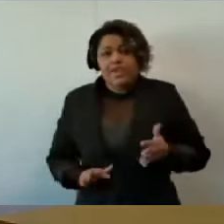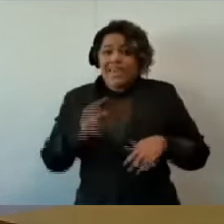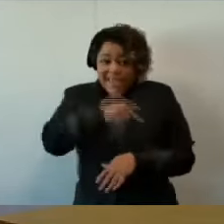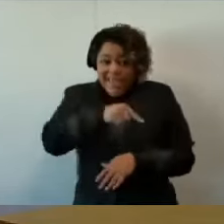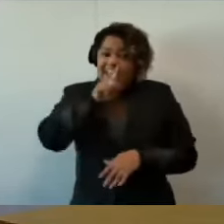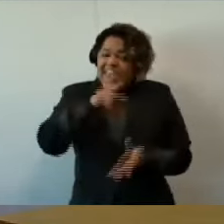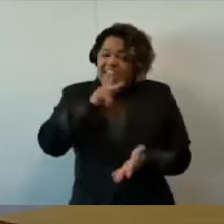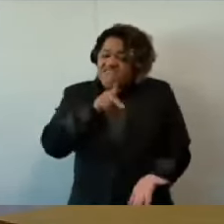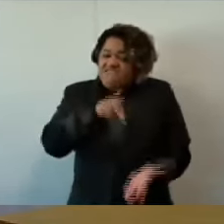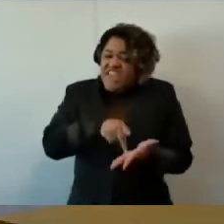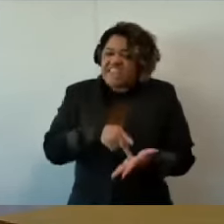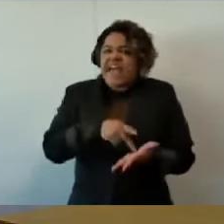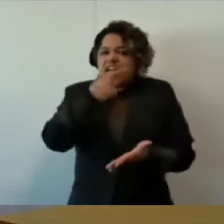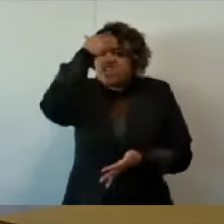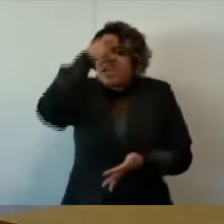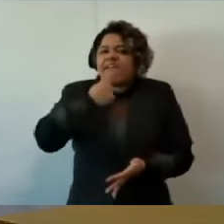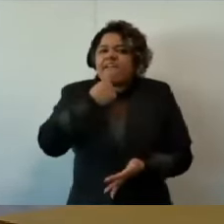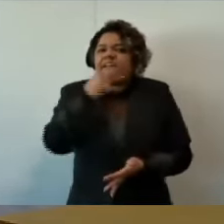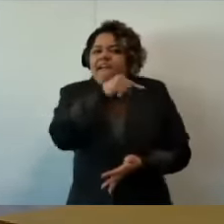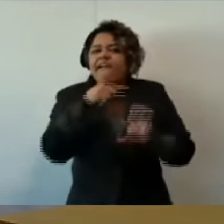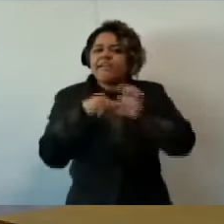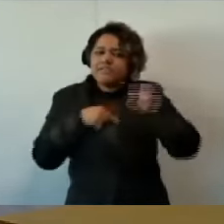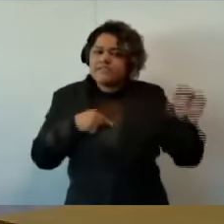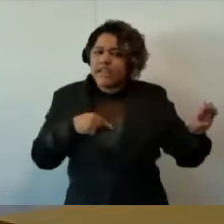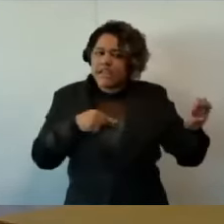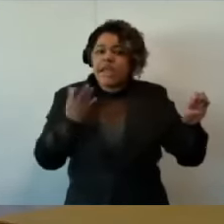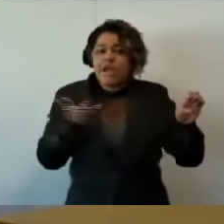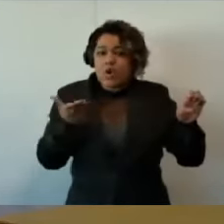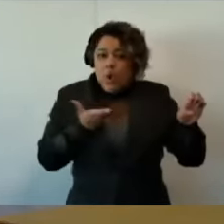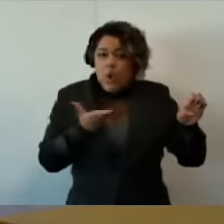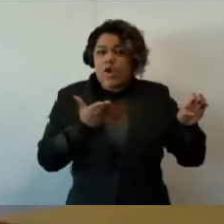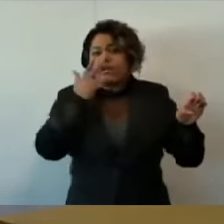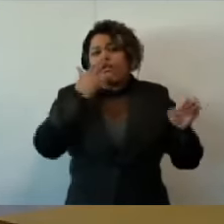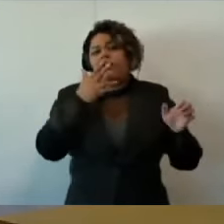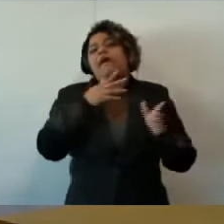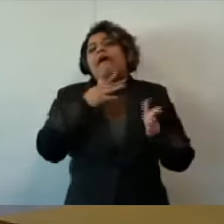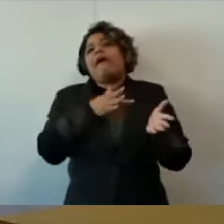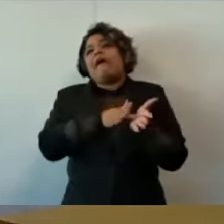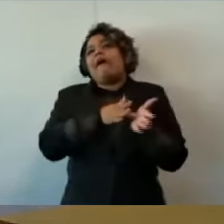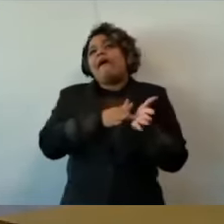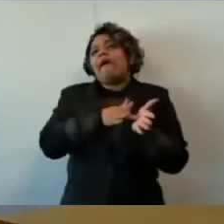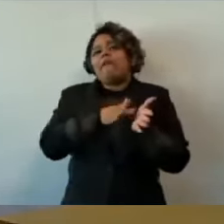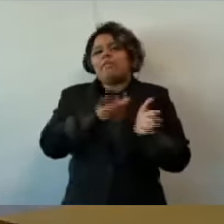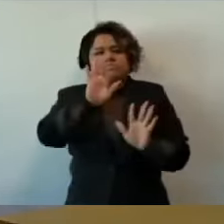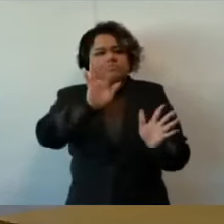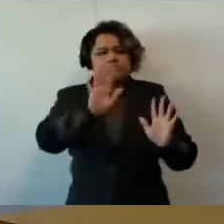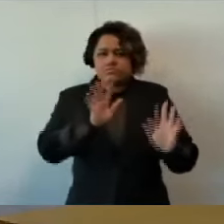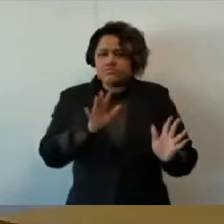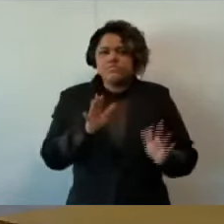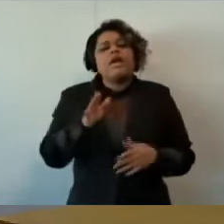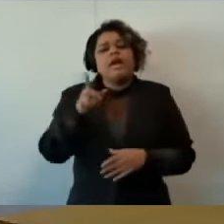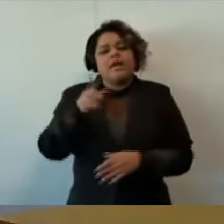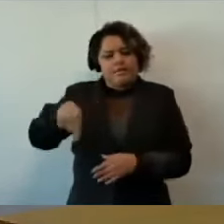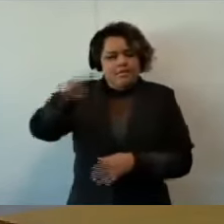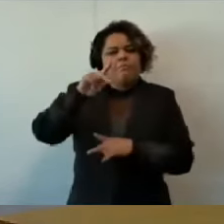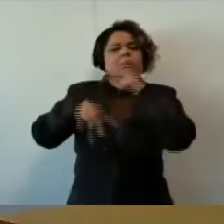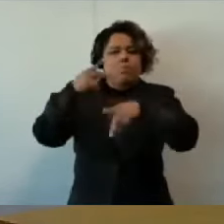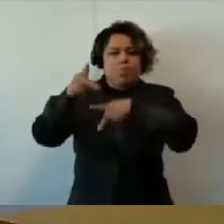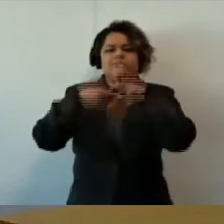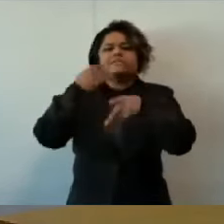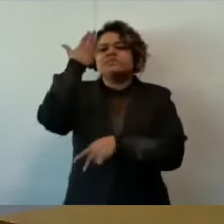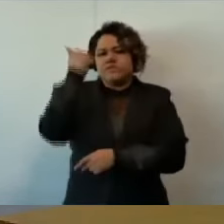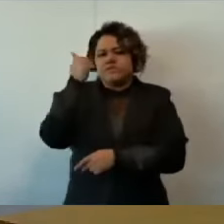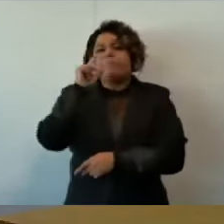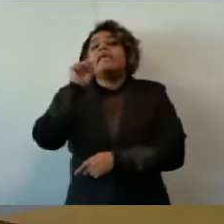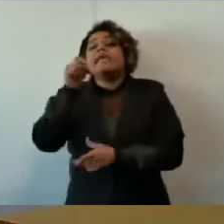tentar tampar o sol com a peneira, não. A gente está vindo para um período eleitoral e a população sabe quem realmente quer trazer soluções e